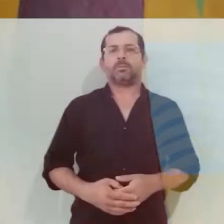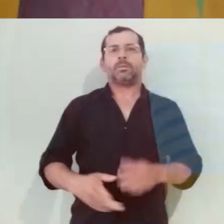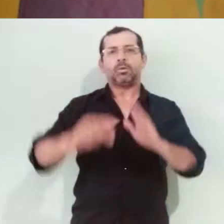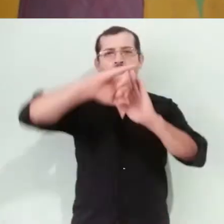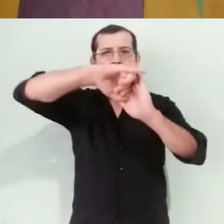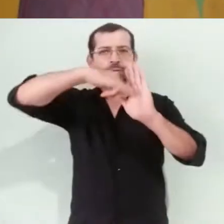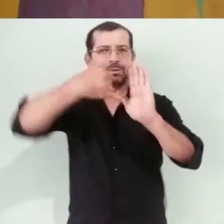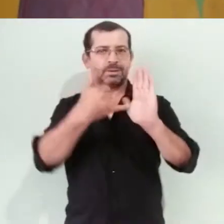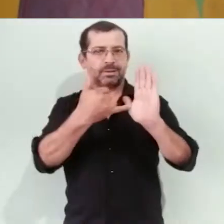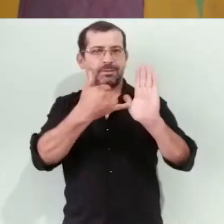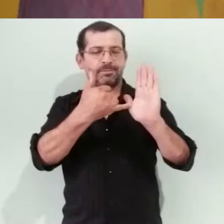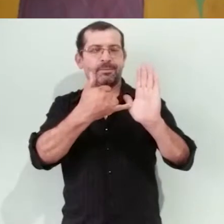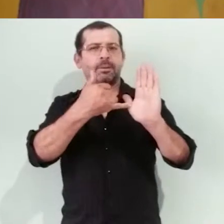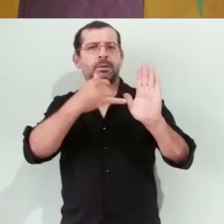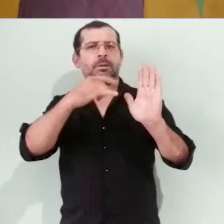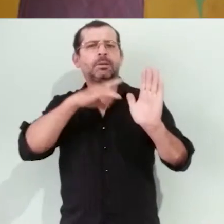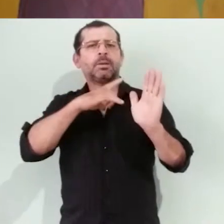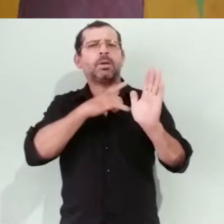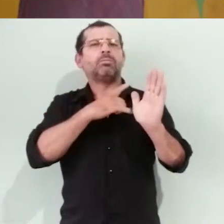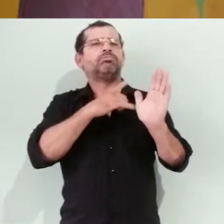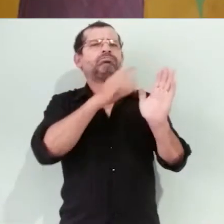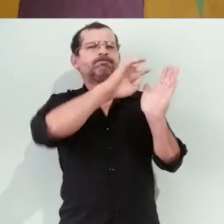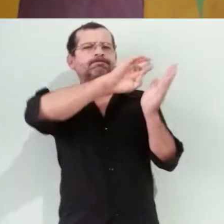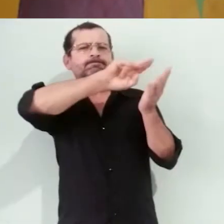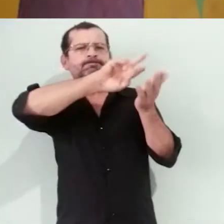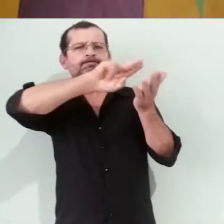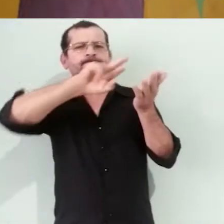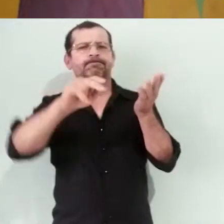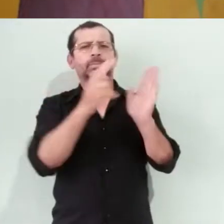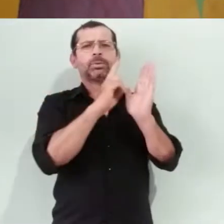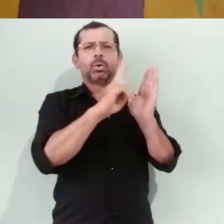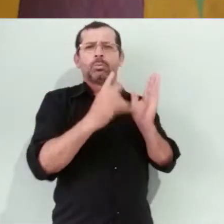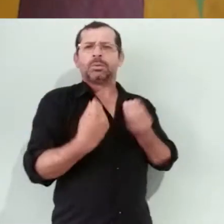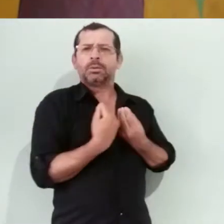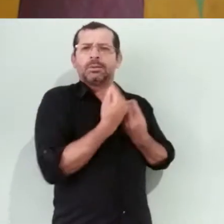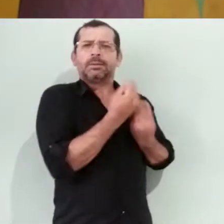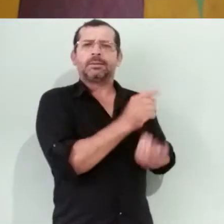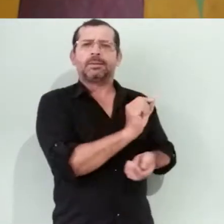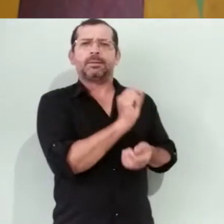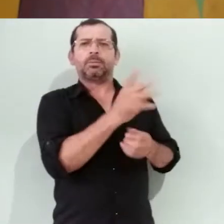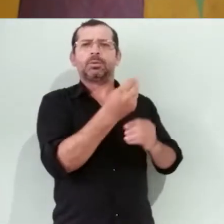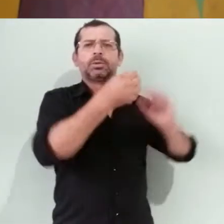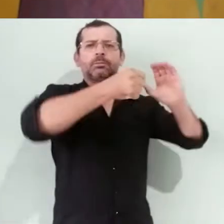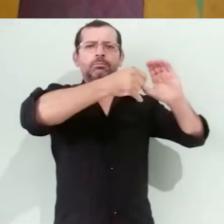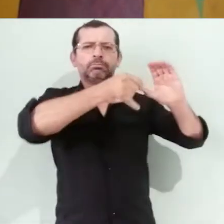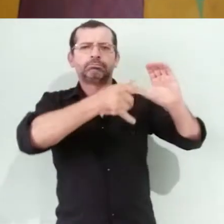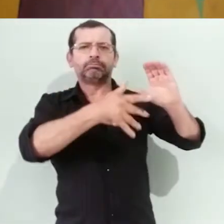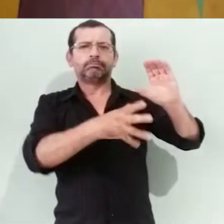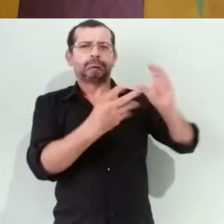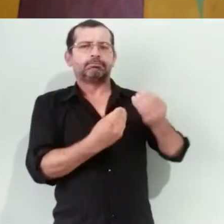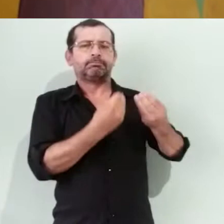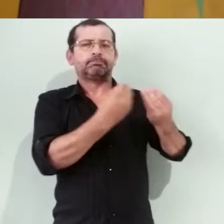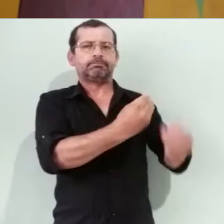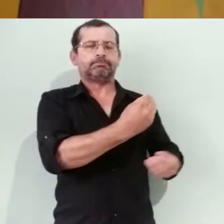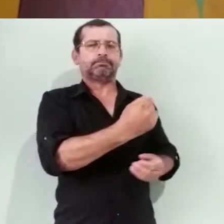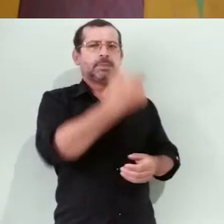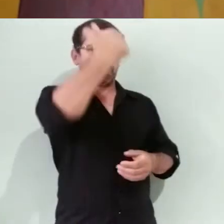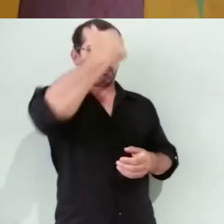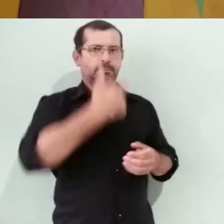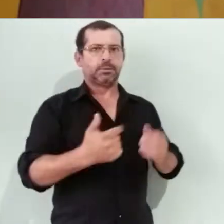José tem muitos títulos a ele associados, muitas características formais.